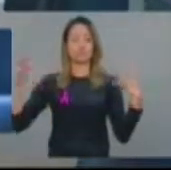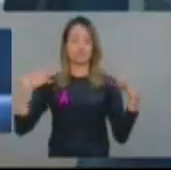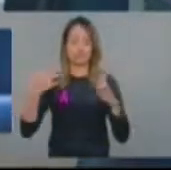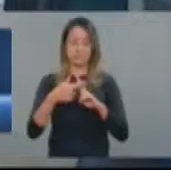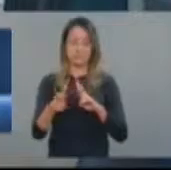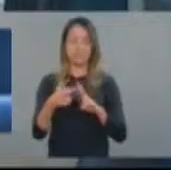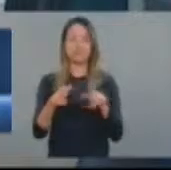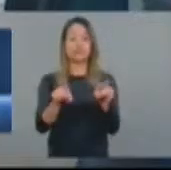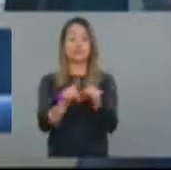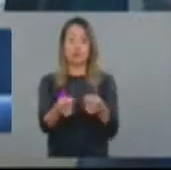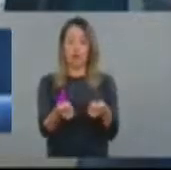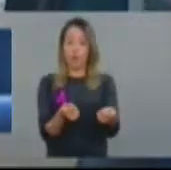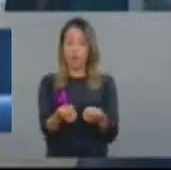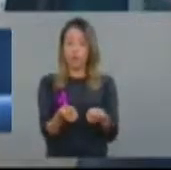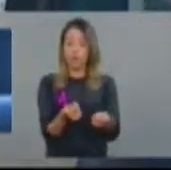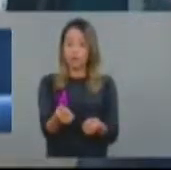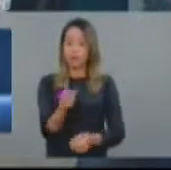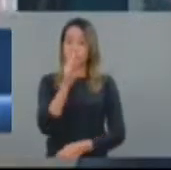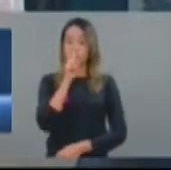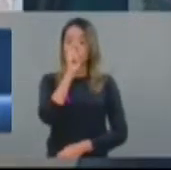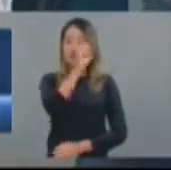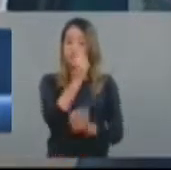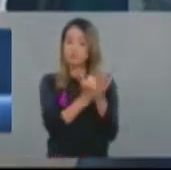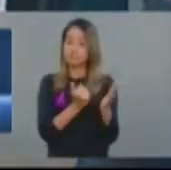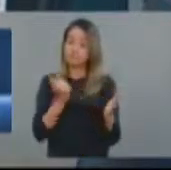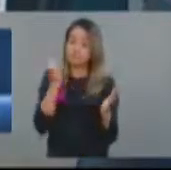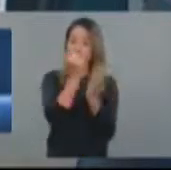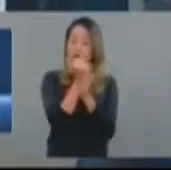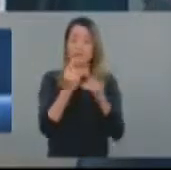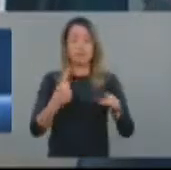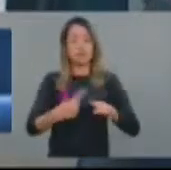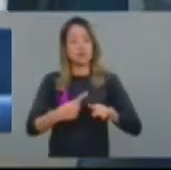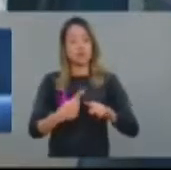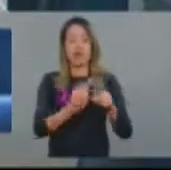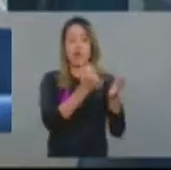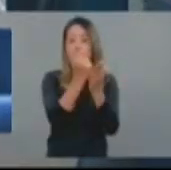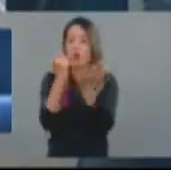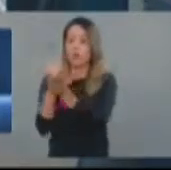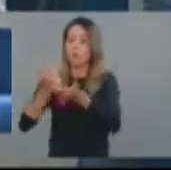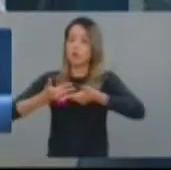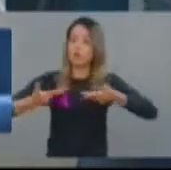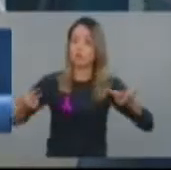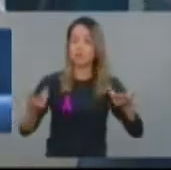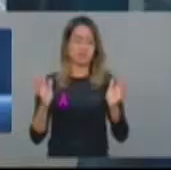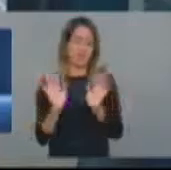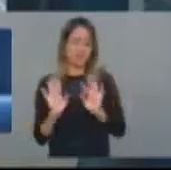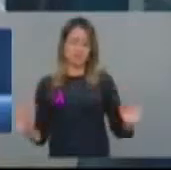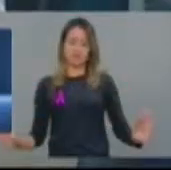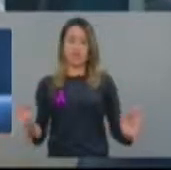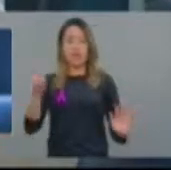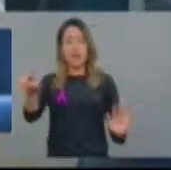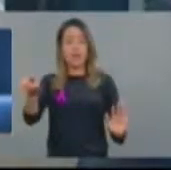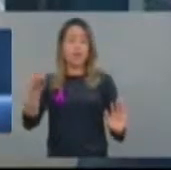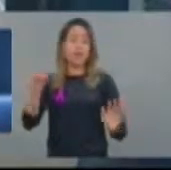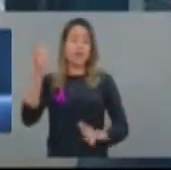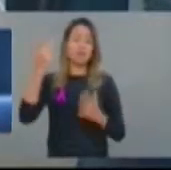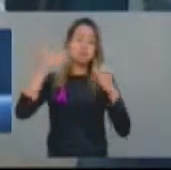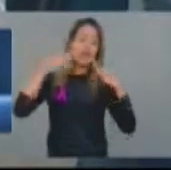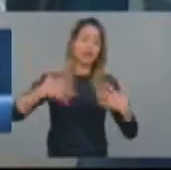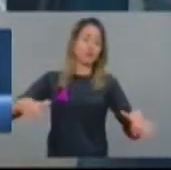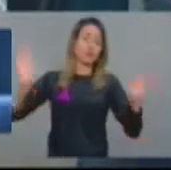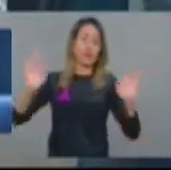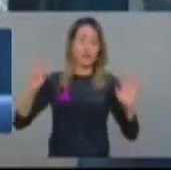econômico também, muito grande. Então, a gente sabe que a nossa região tem um potencial enorme, natural, na questão do turismo,